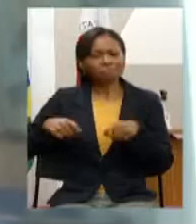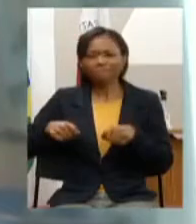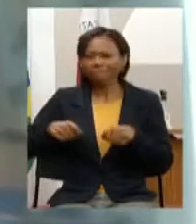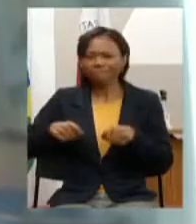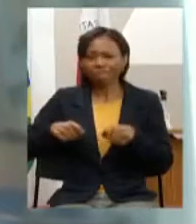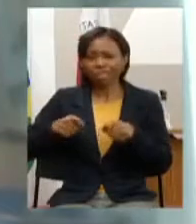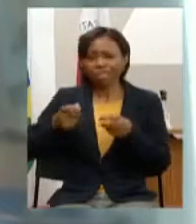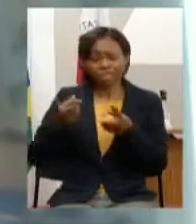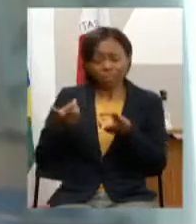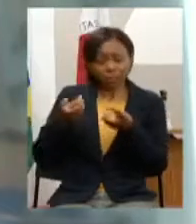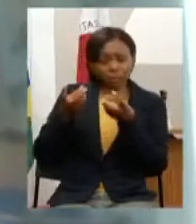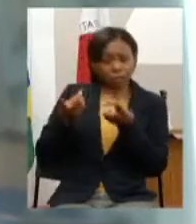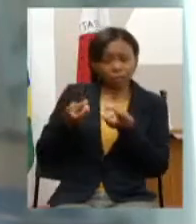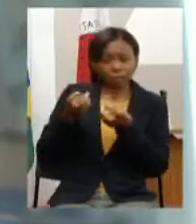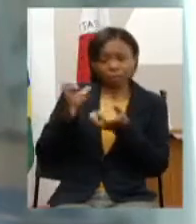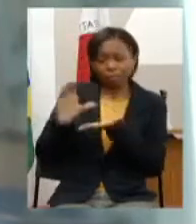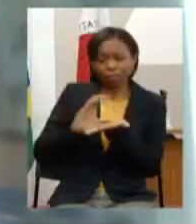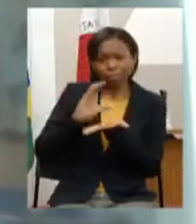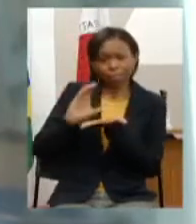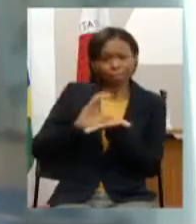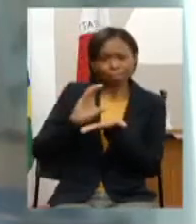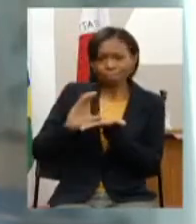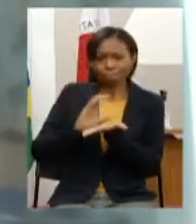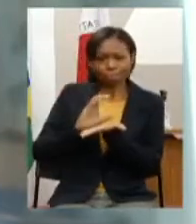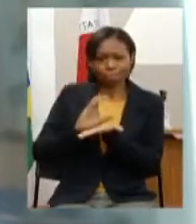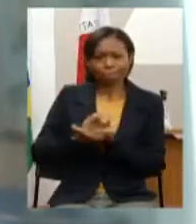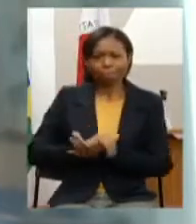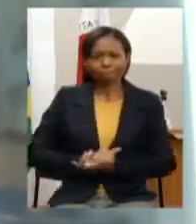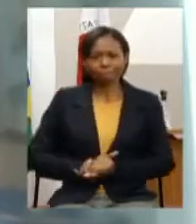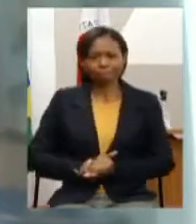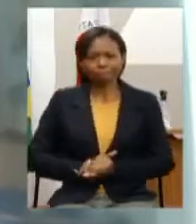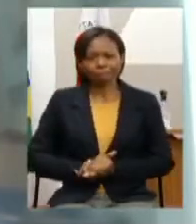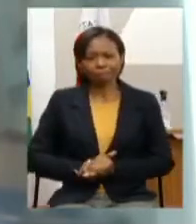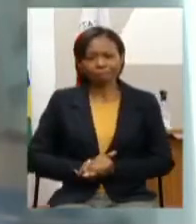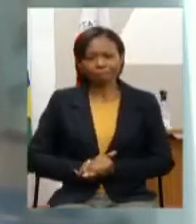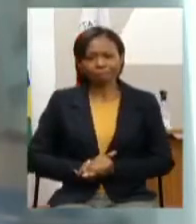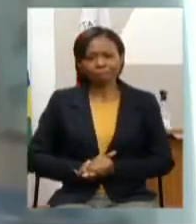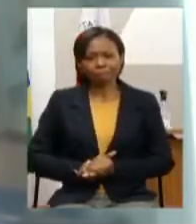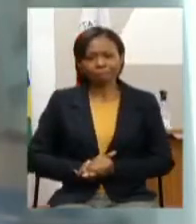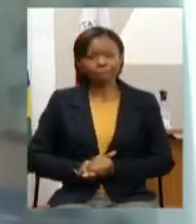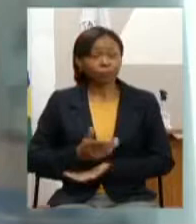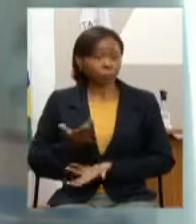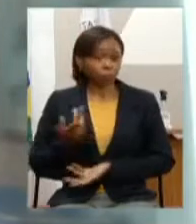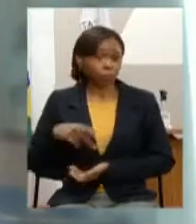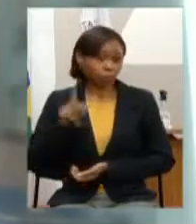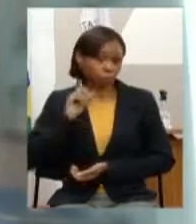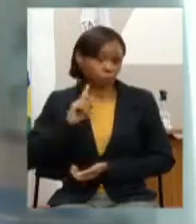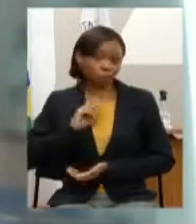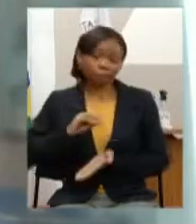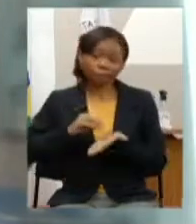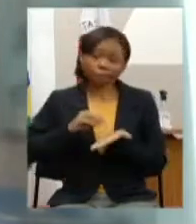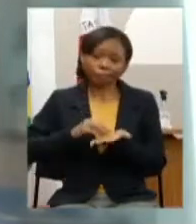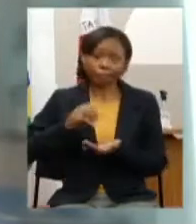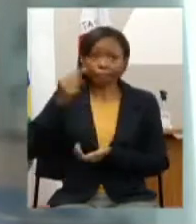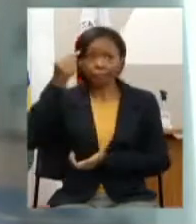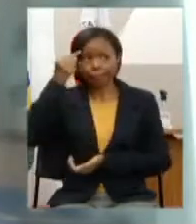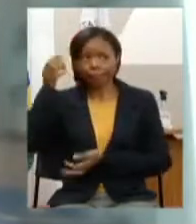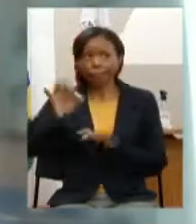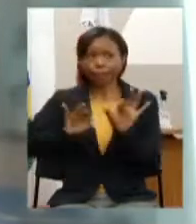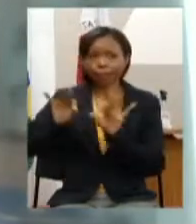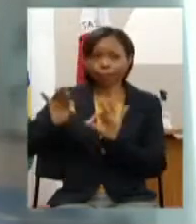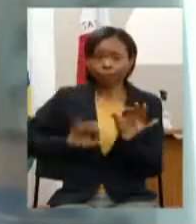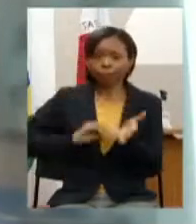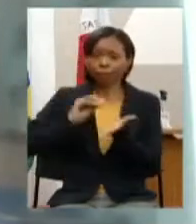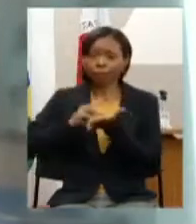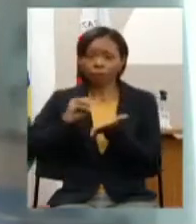o grande grande problema que temos hoje em Minas Gerais não é a falta de ideias a falta de planejamento a falta